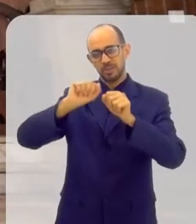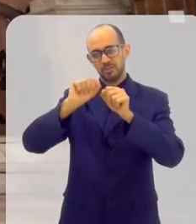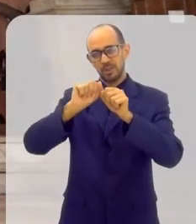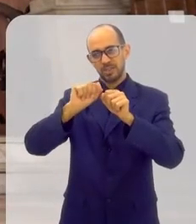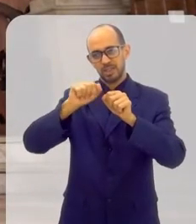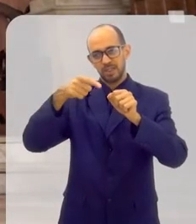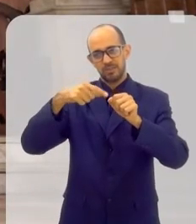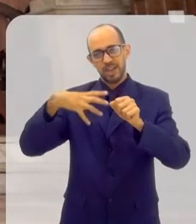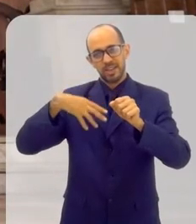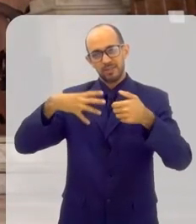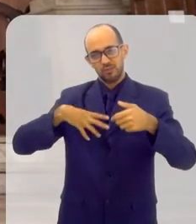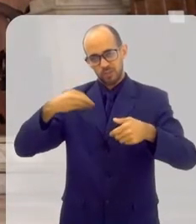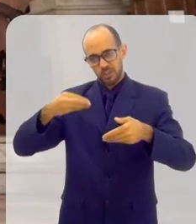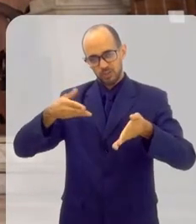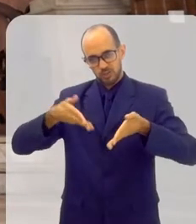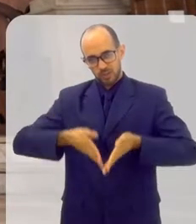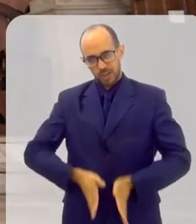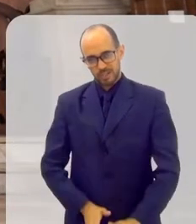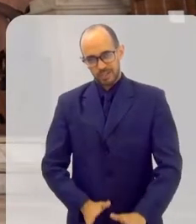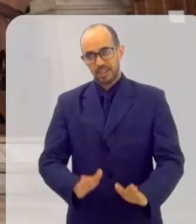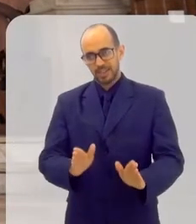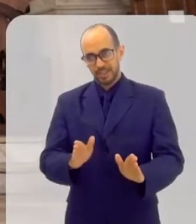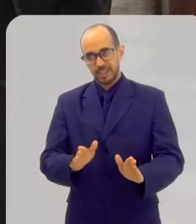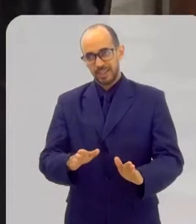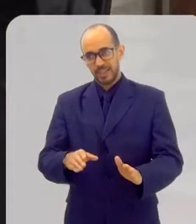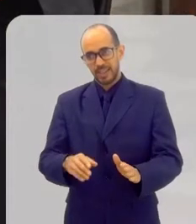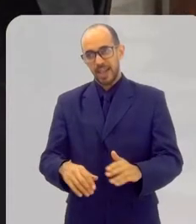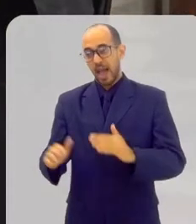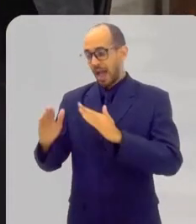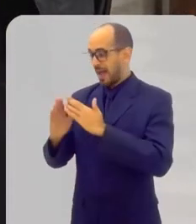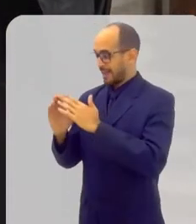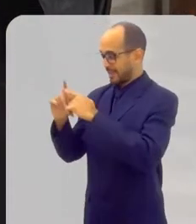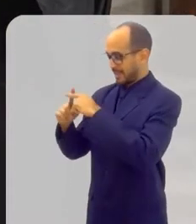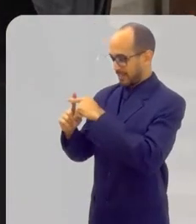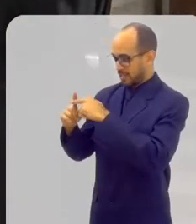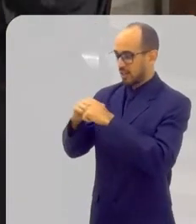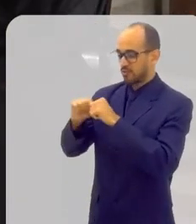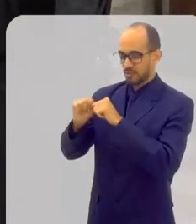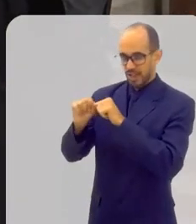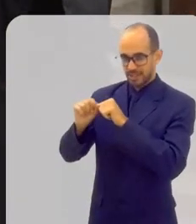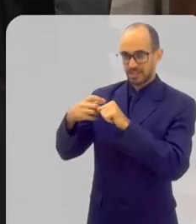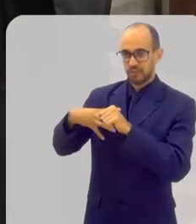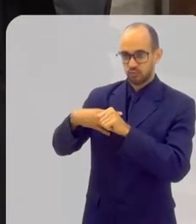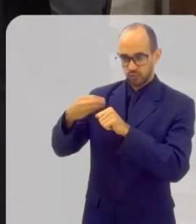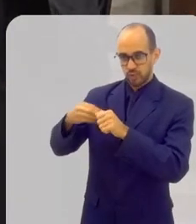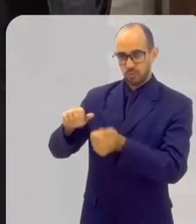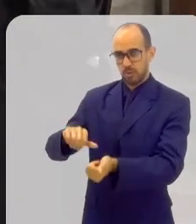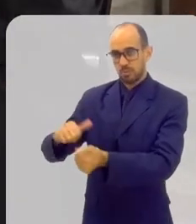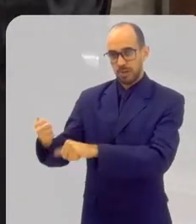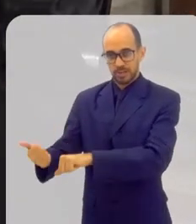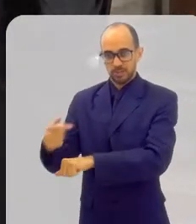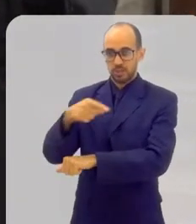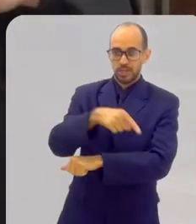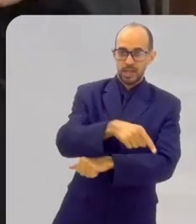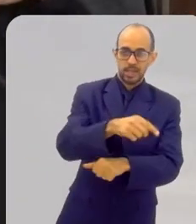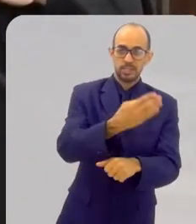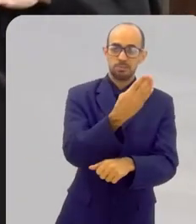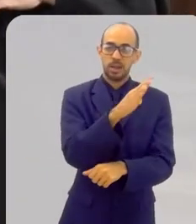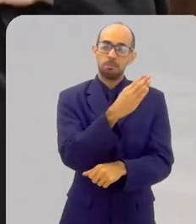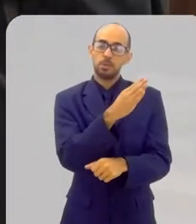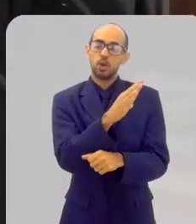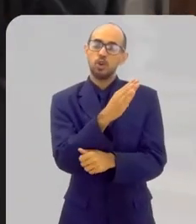a sua igreja doméstica, onde vão nascer filhos. Assim como a igreja gera filhos pelo batismo, que é o nascimento espiritual, eles vão